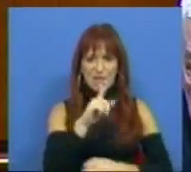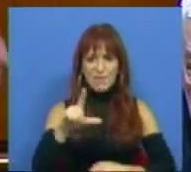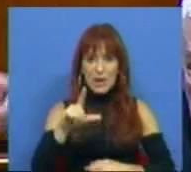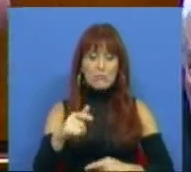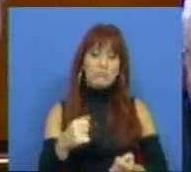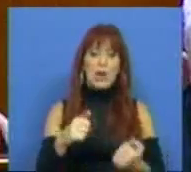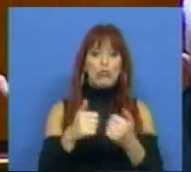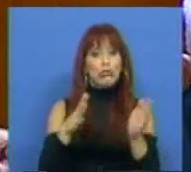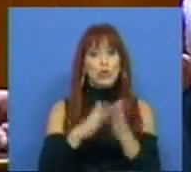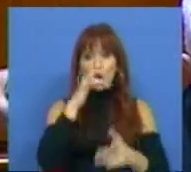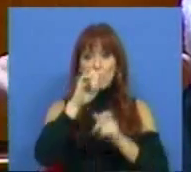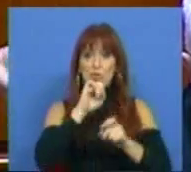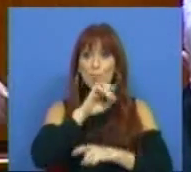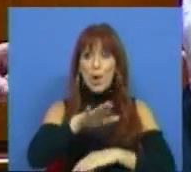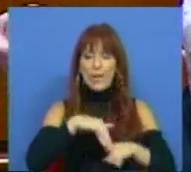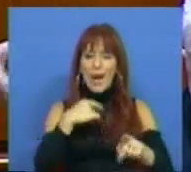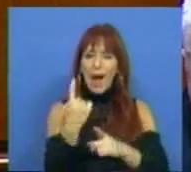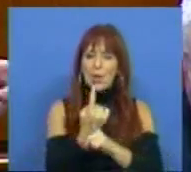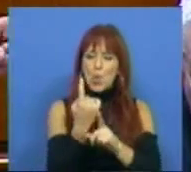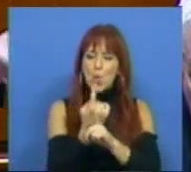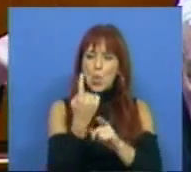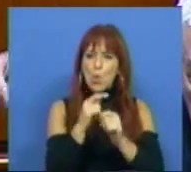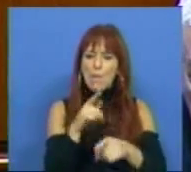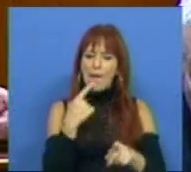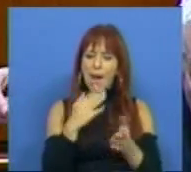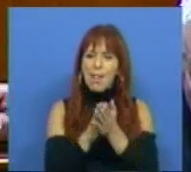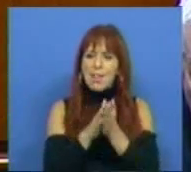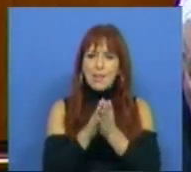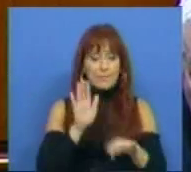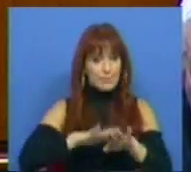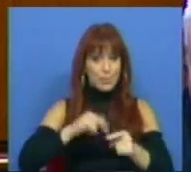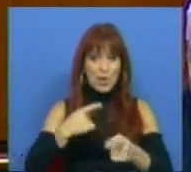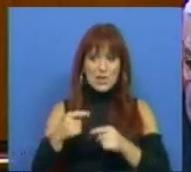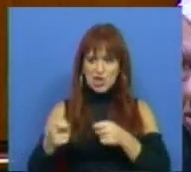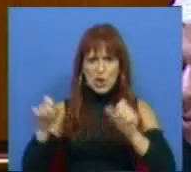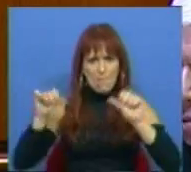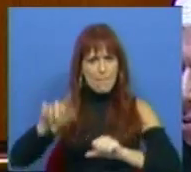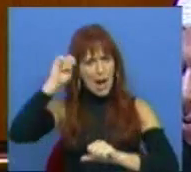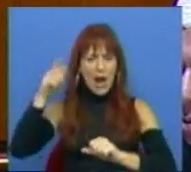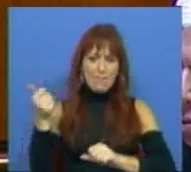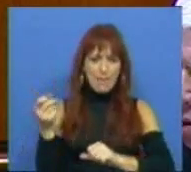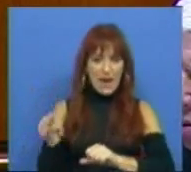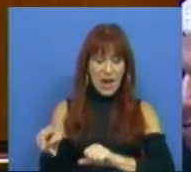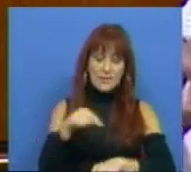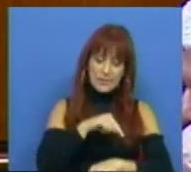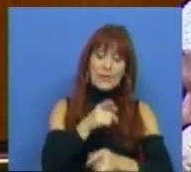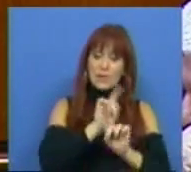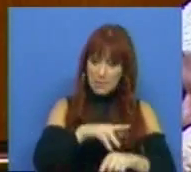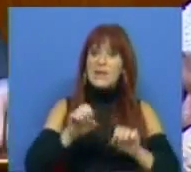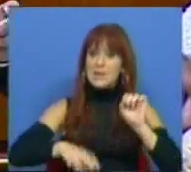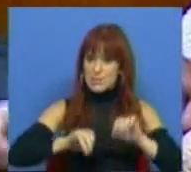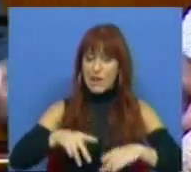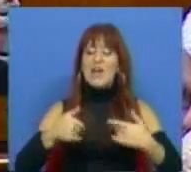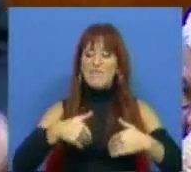sobre todas as pessoas que possam ter tido algum benefício resultante da má gestão danosa do BPN. E é isso que está a